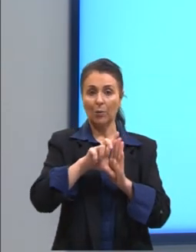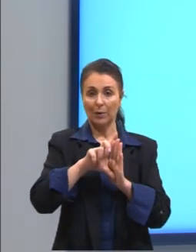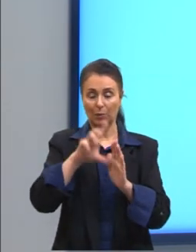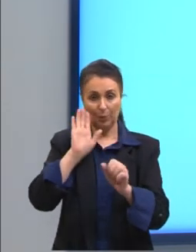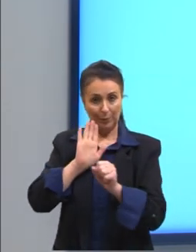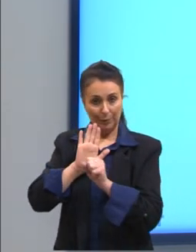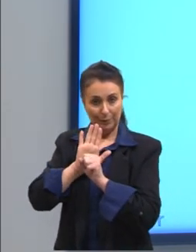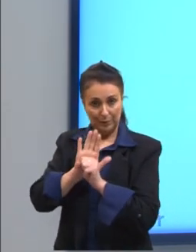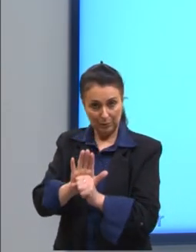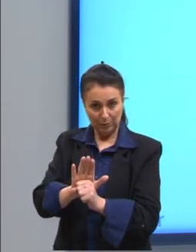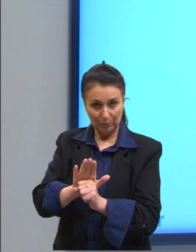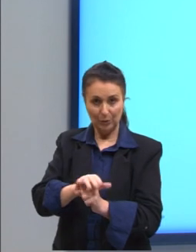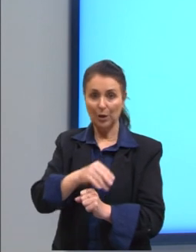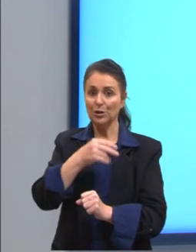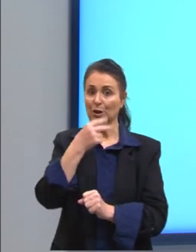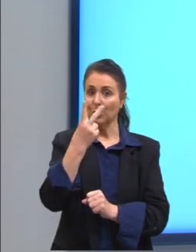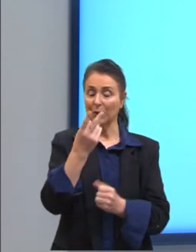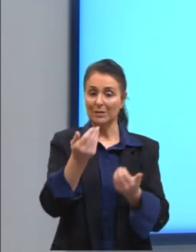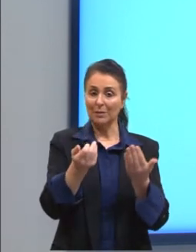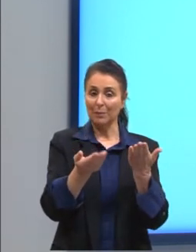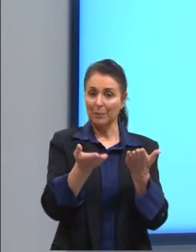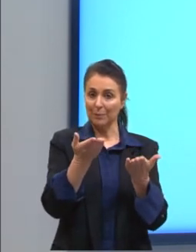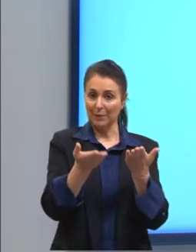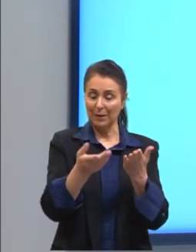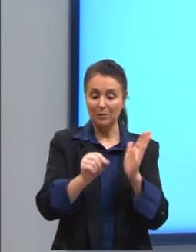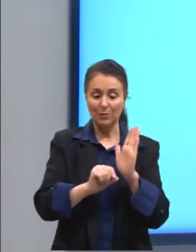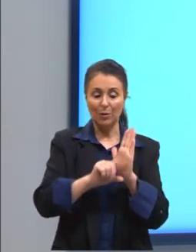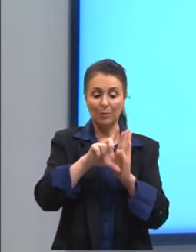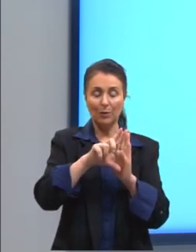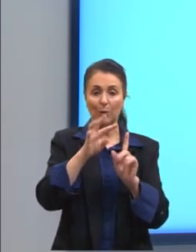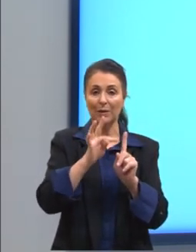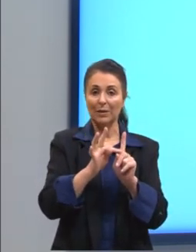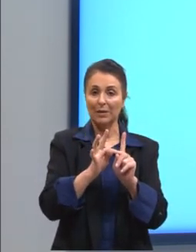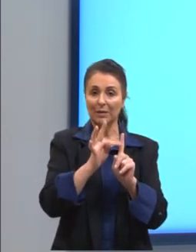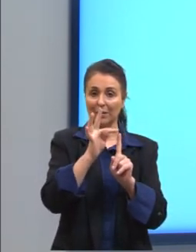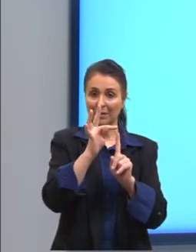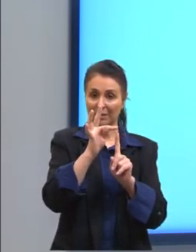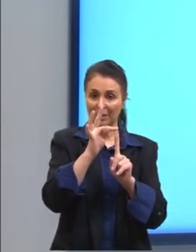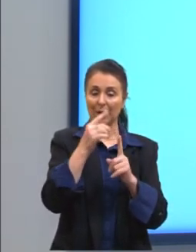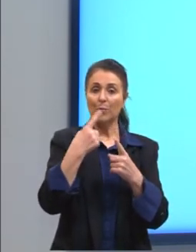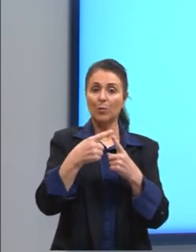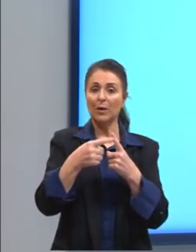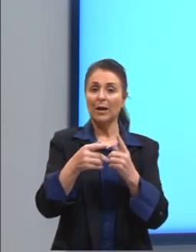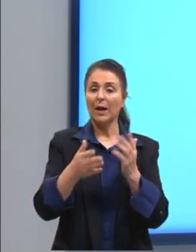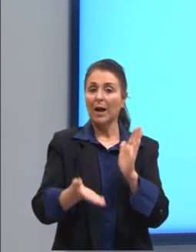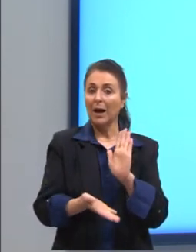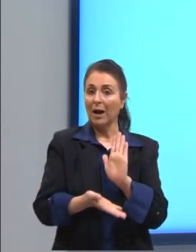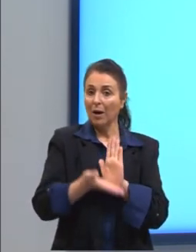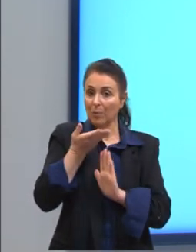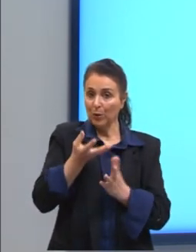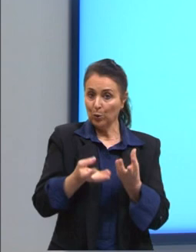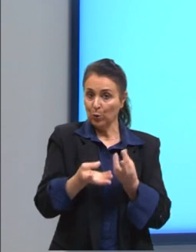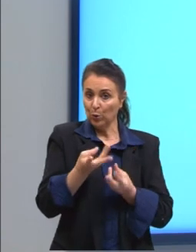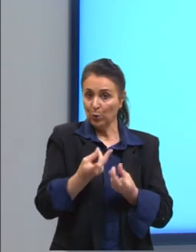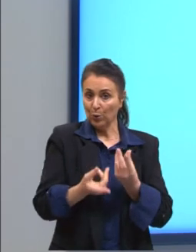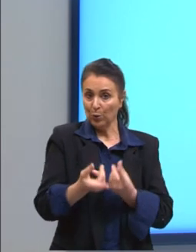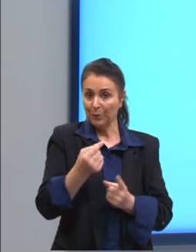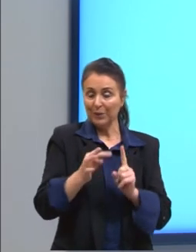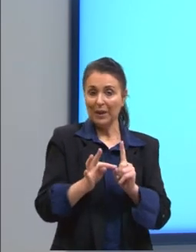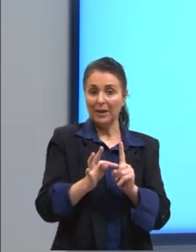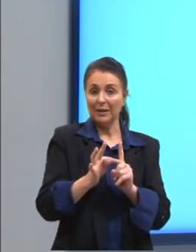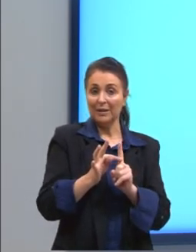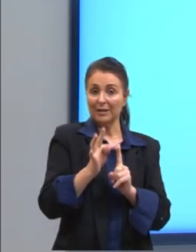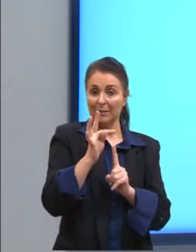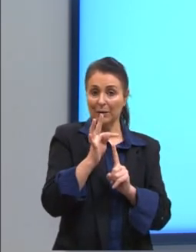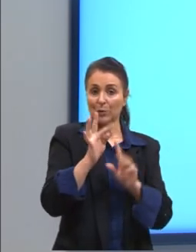dois pesos. E houve também aumento de temperatura, porque eu adicionei outra chama. Então, minha temperatura final, ela